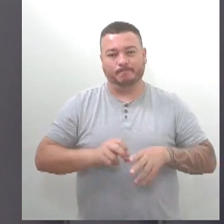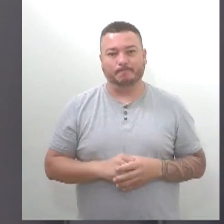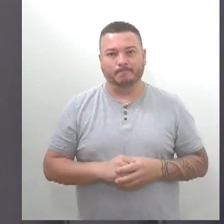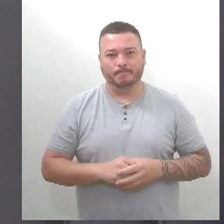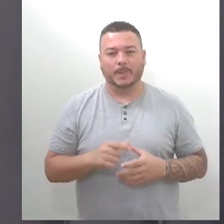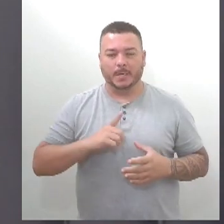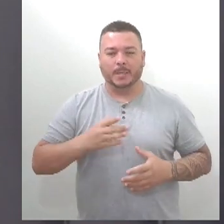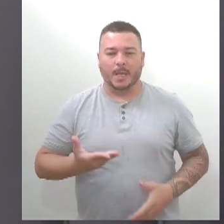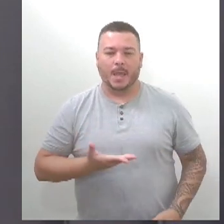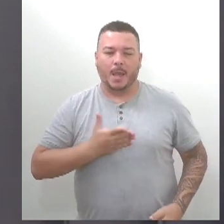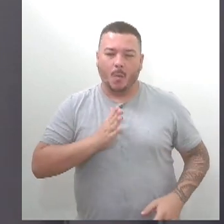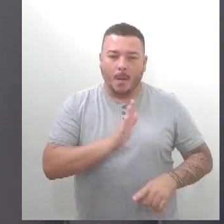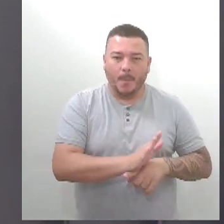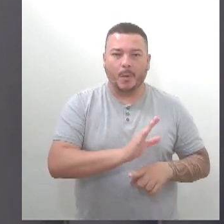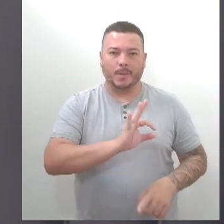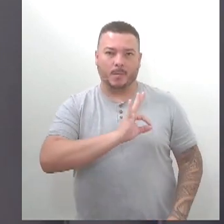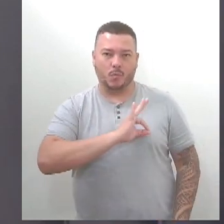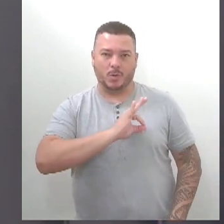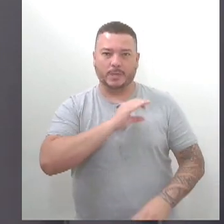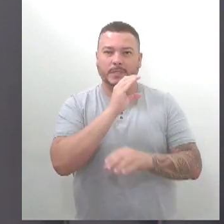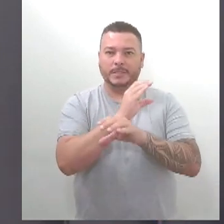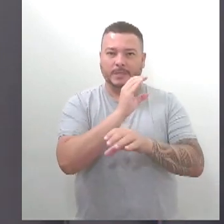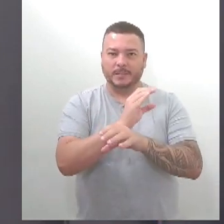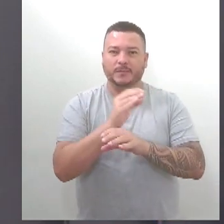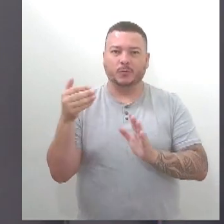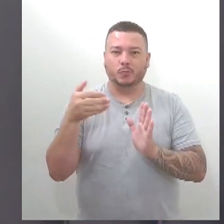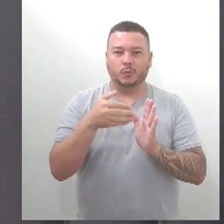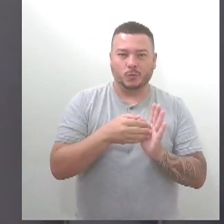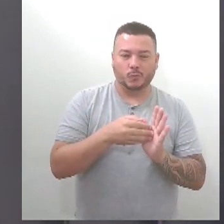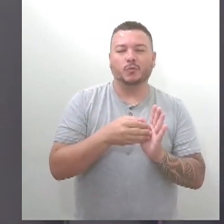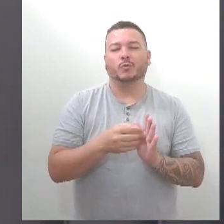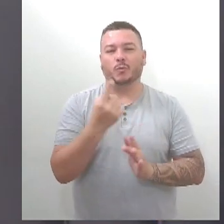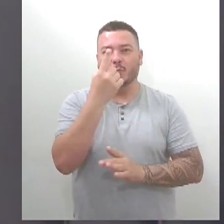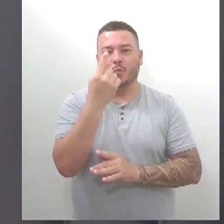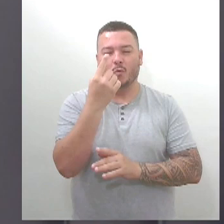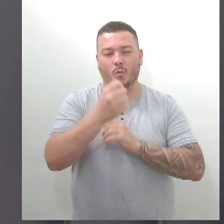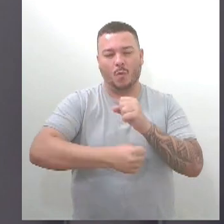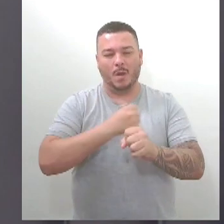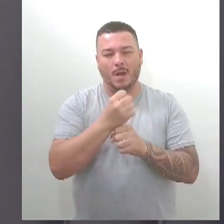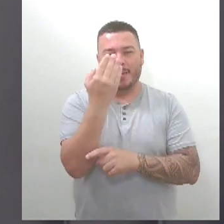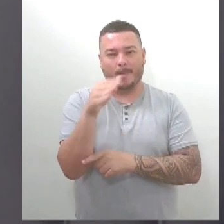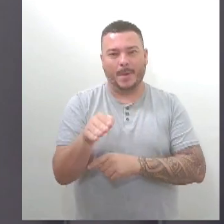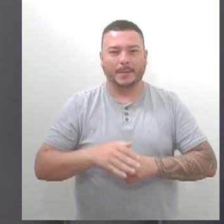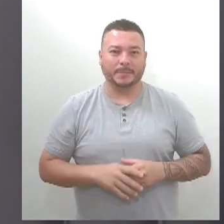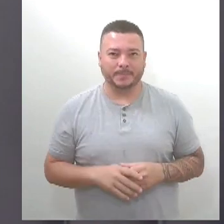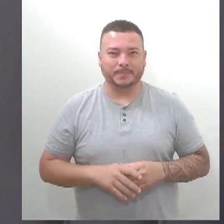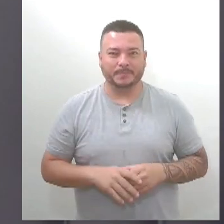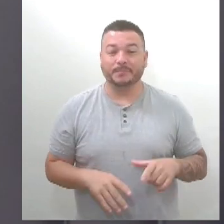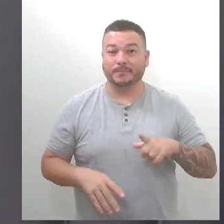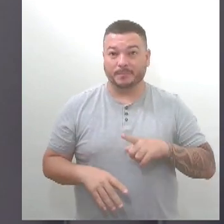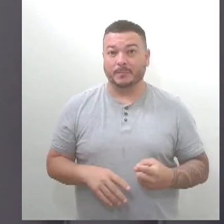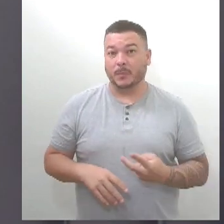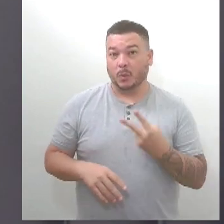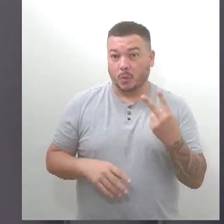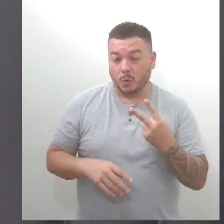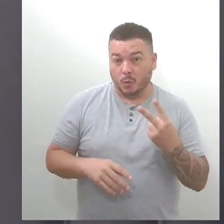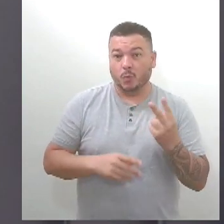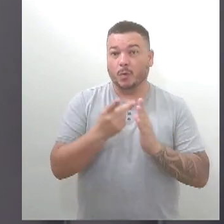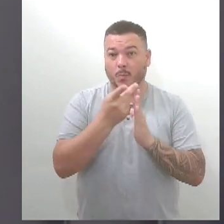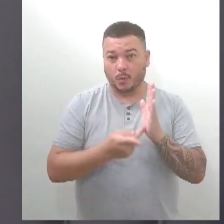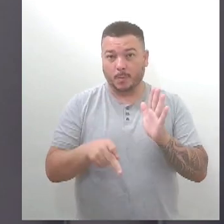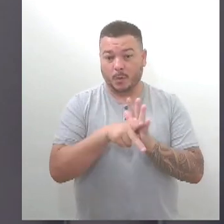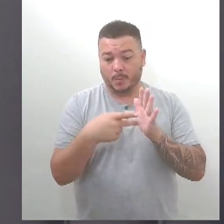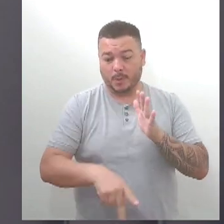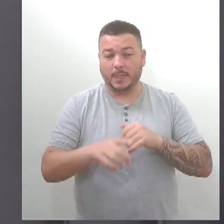Sergipe nos últimos 18 meses. No Estado, há 12 unidades do projeto Acorde, distribuídas entre a capital, região